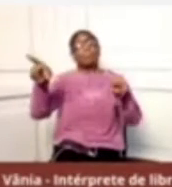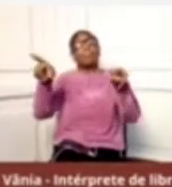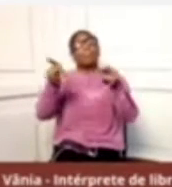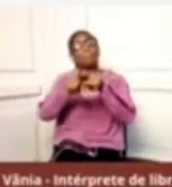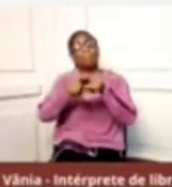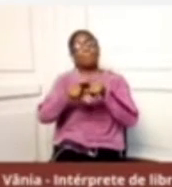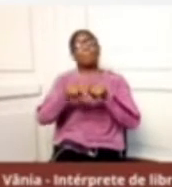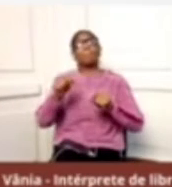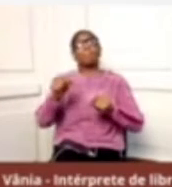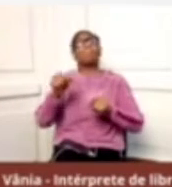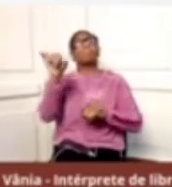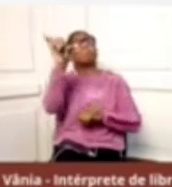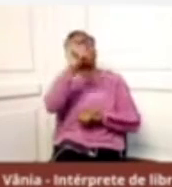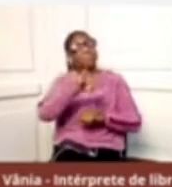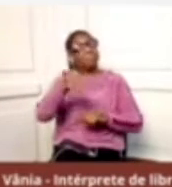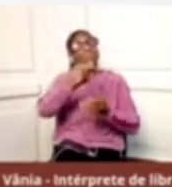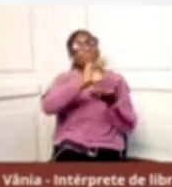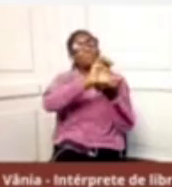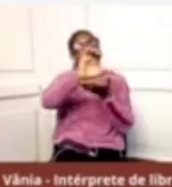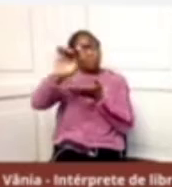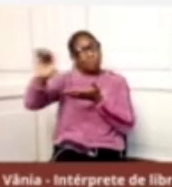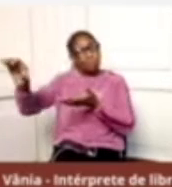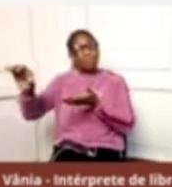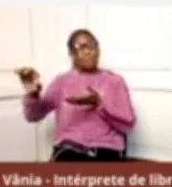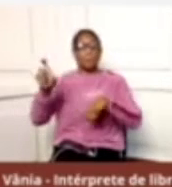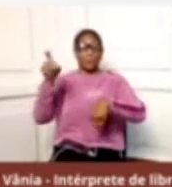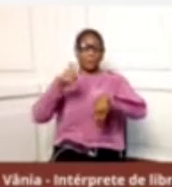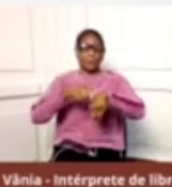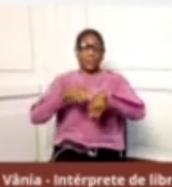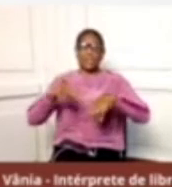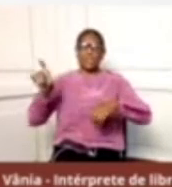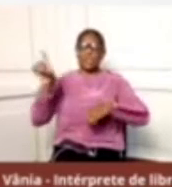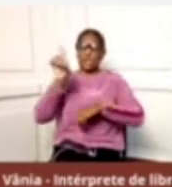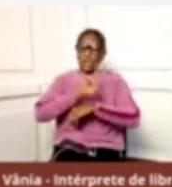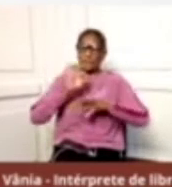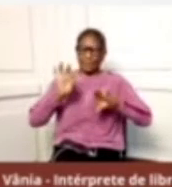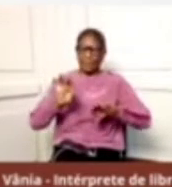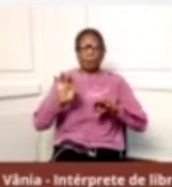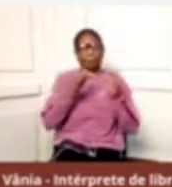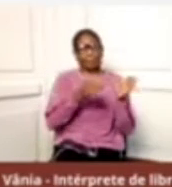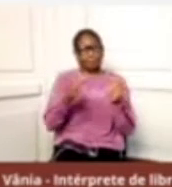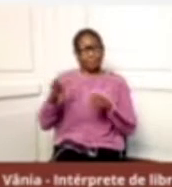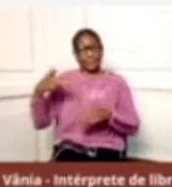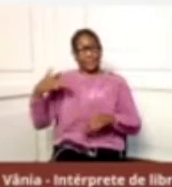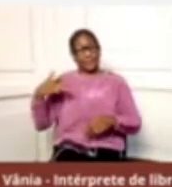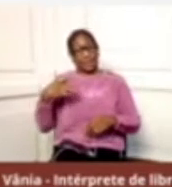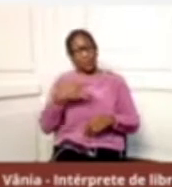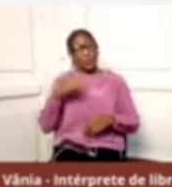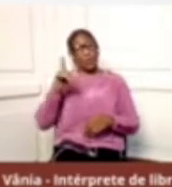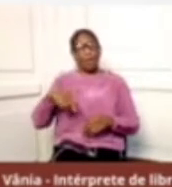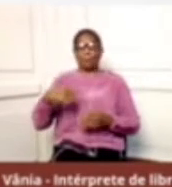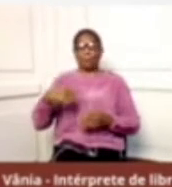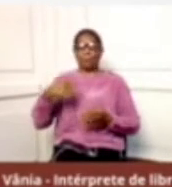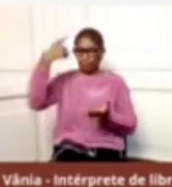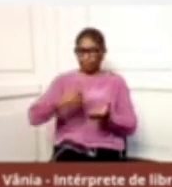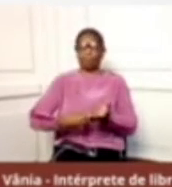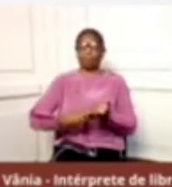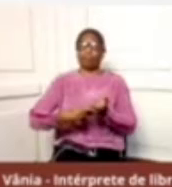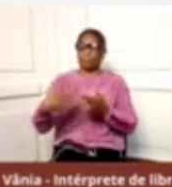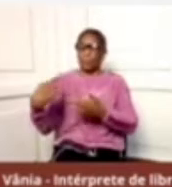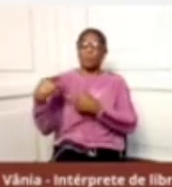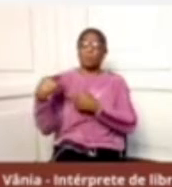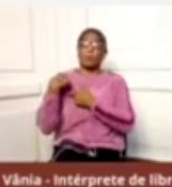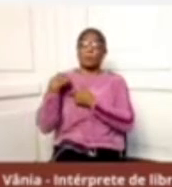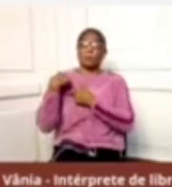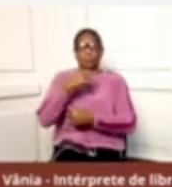fazer repasses em dia na área da saúde não é mais do que a obrigação, e de fato é uma obrigação do governo do